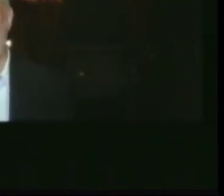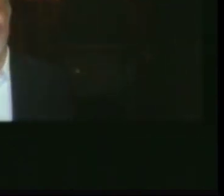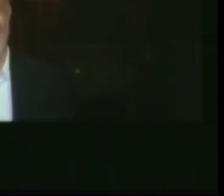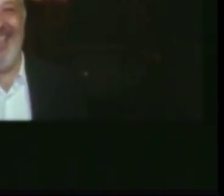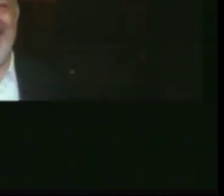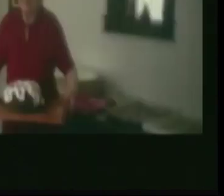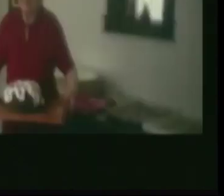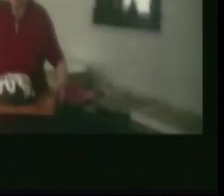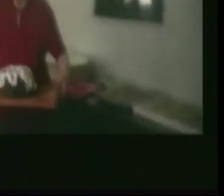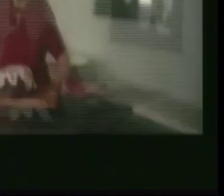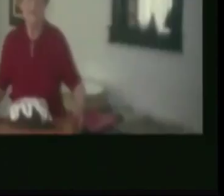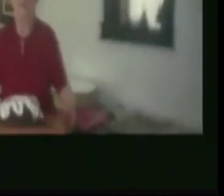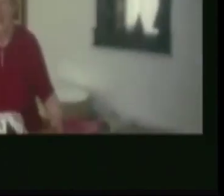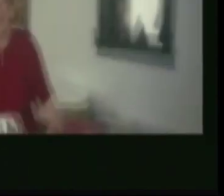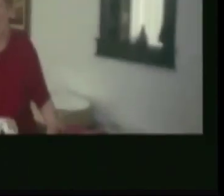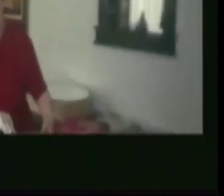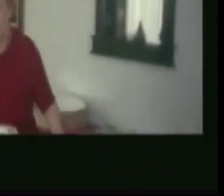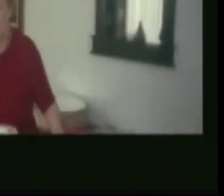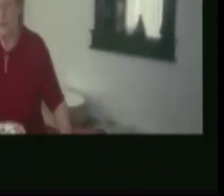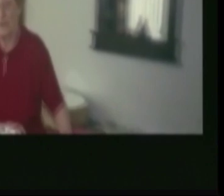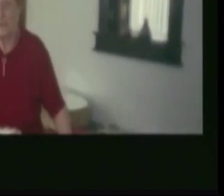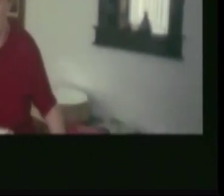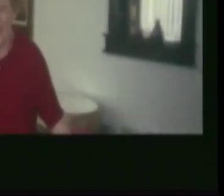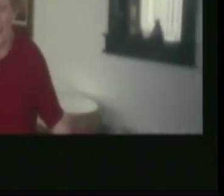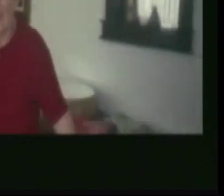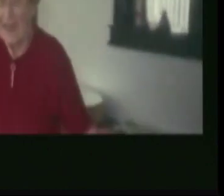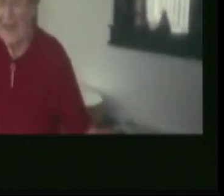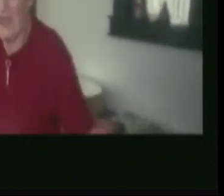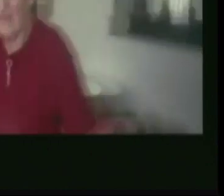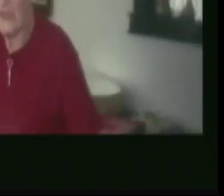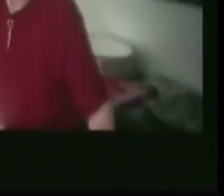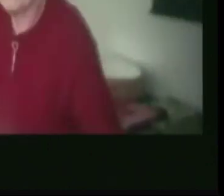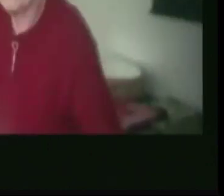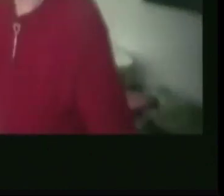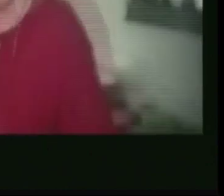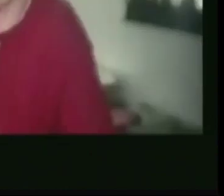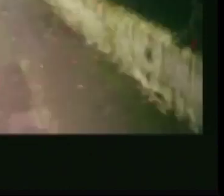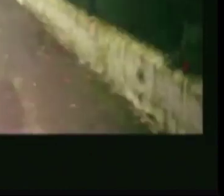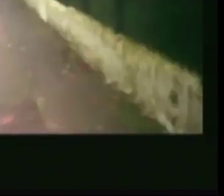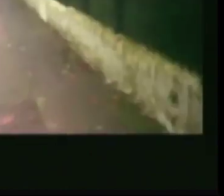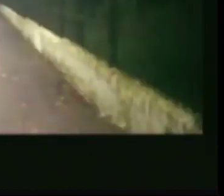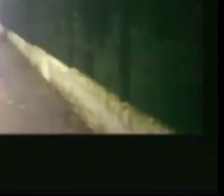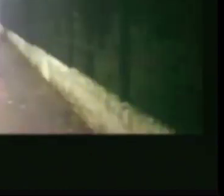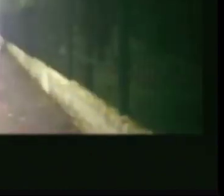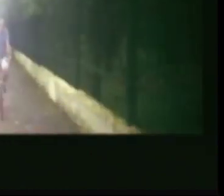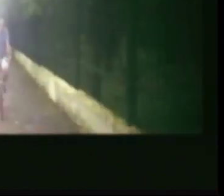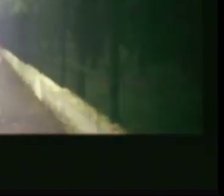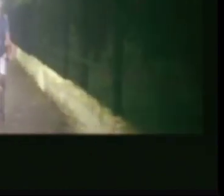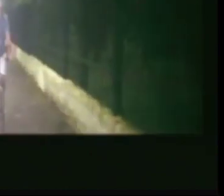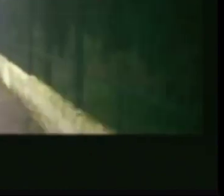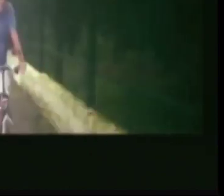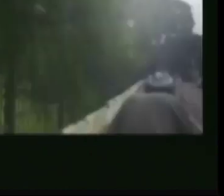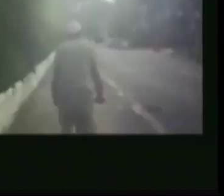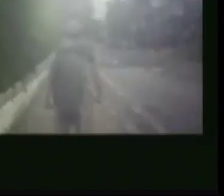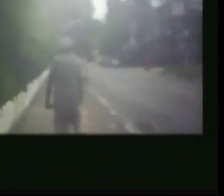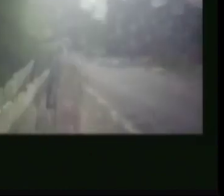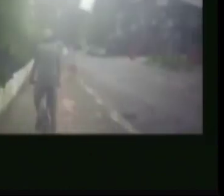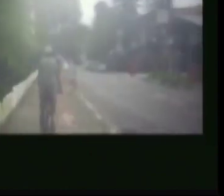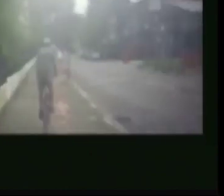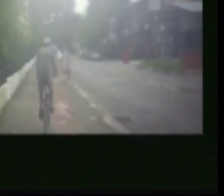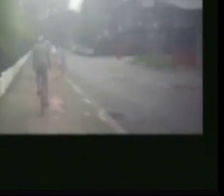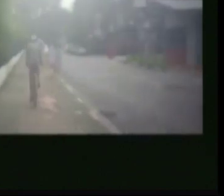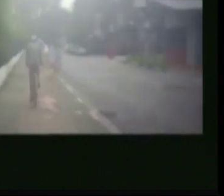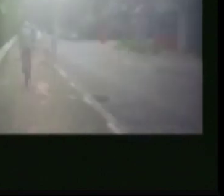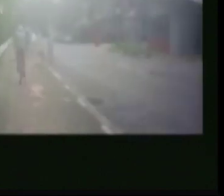Vale mandar uma foto, um filme, ou até uma frase para servir de inspiração. A partir das sugestões de enviadas,